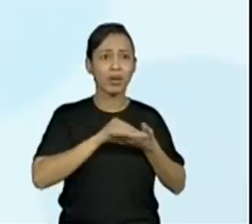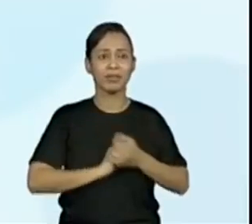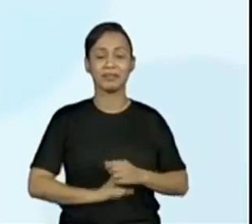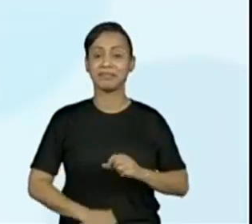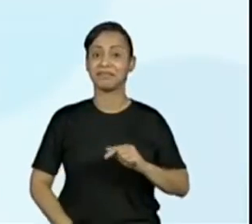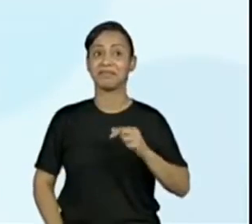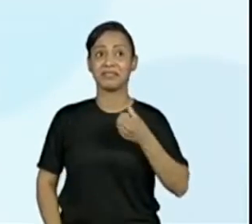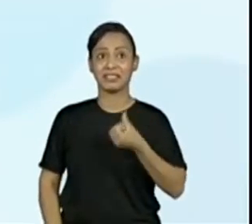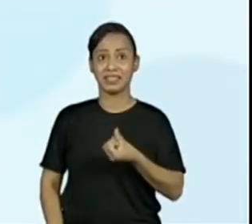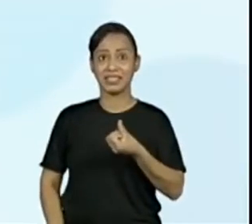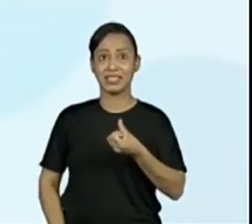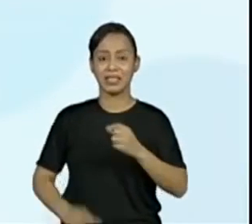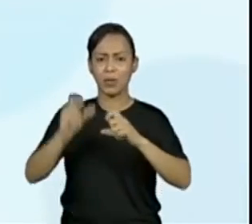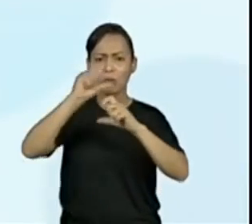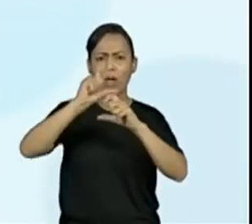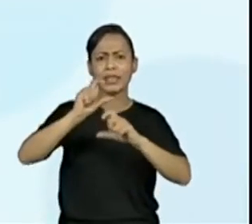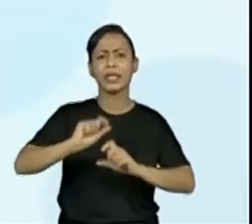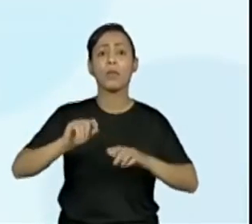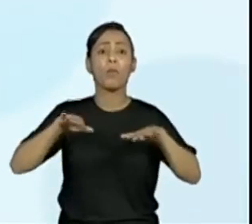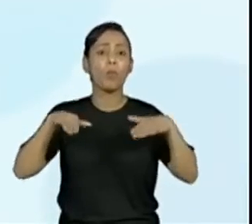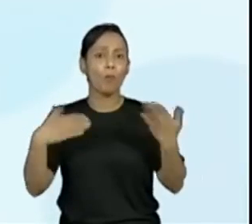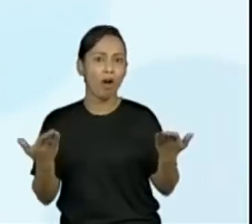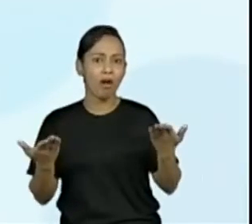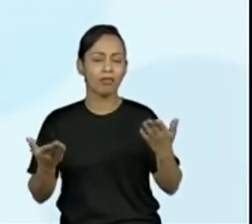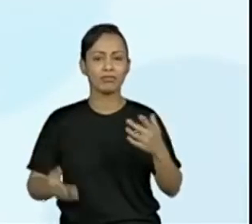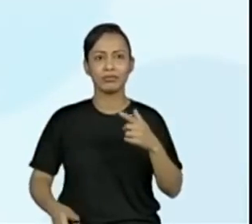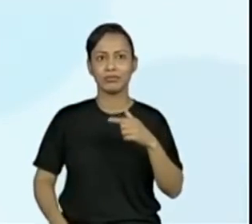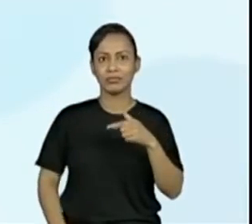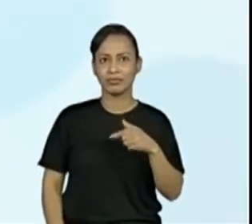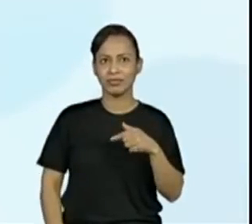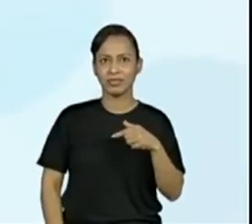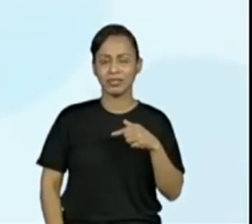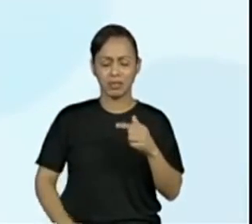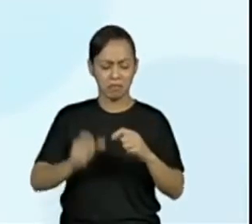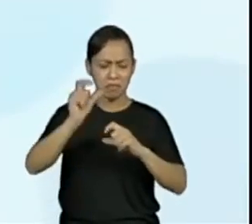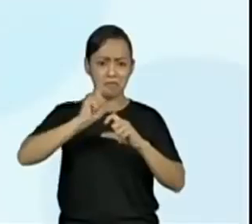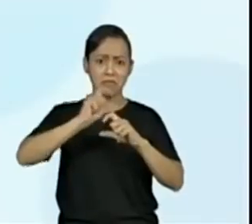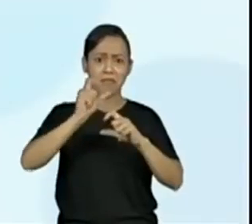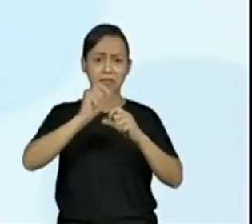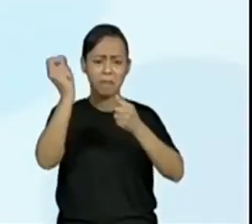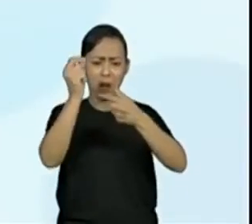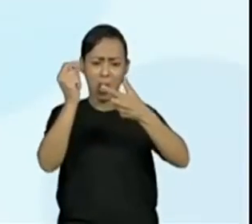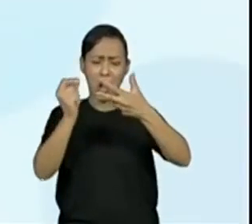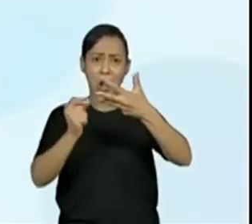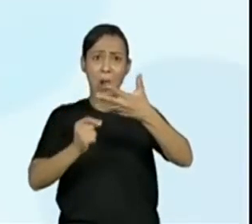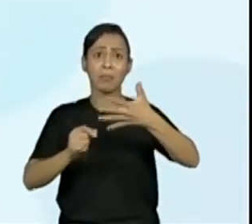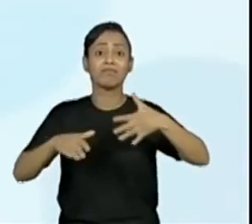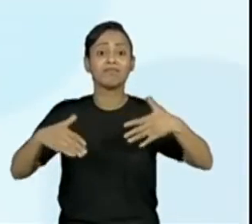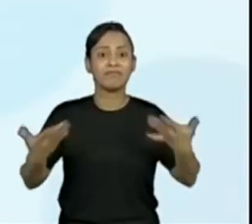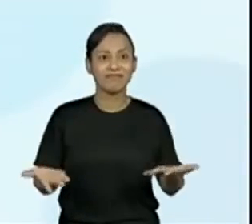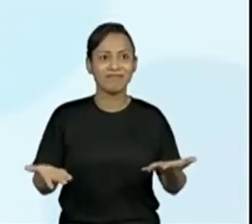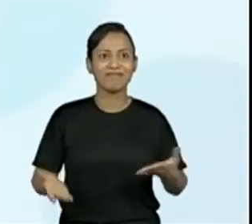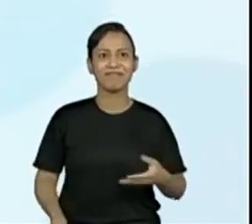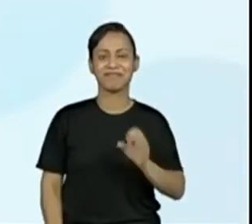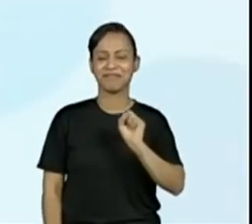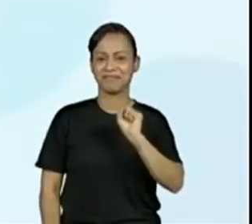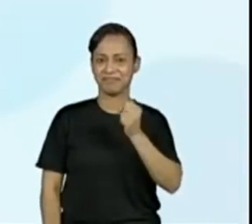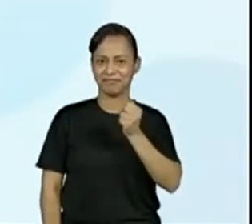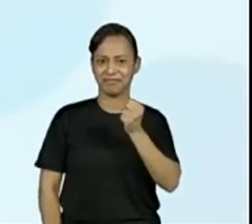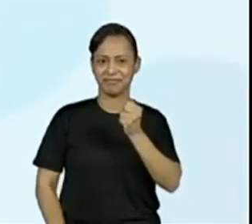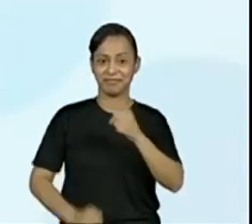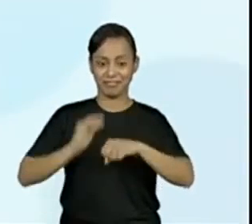Na sétima aula, quais quadrinhas serão lidas. Oitava aula, produção de um convite.